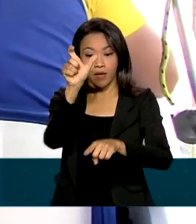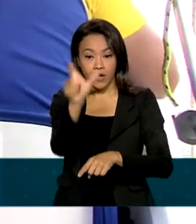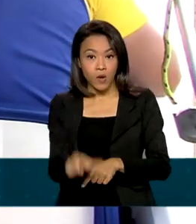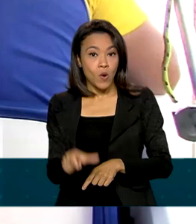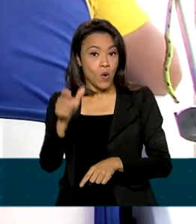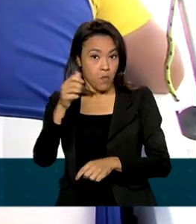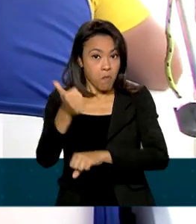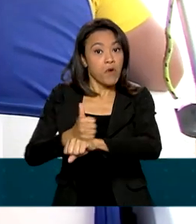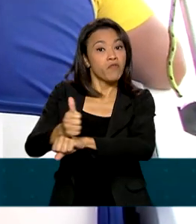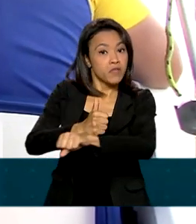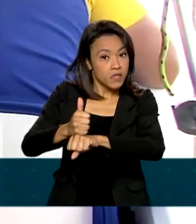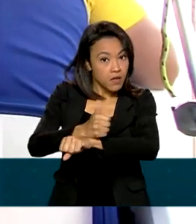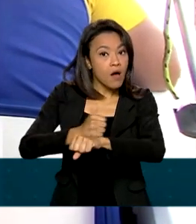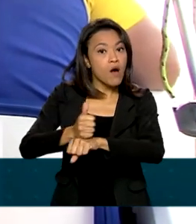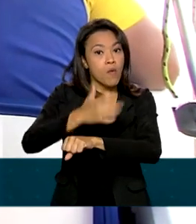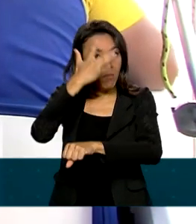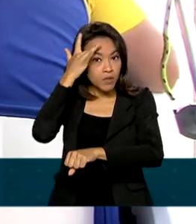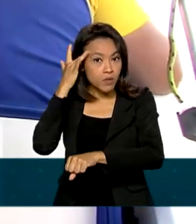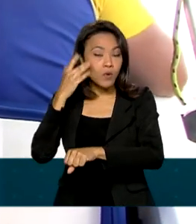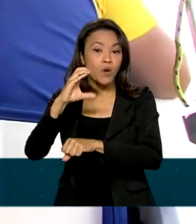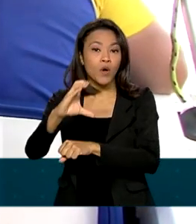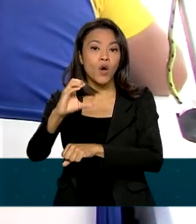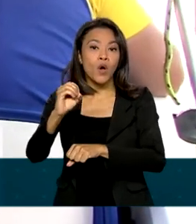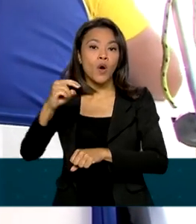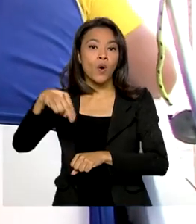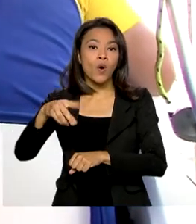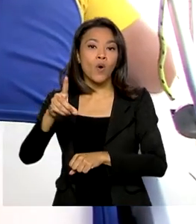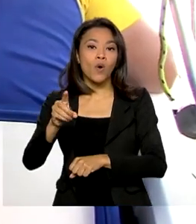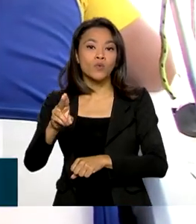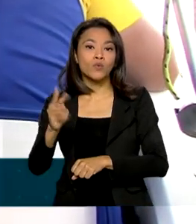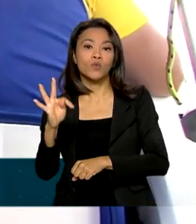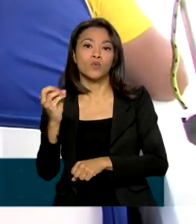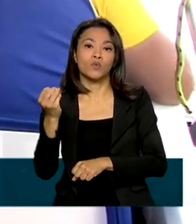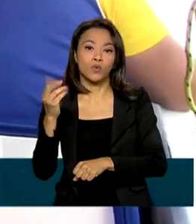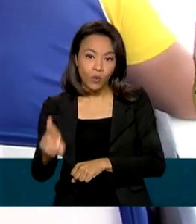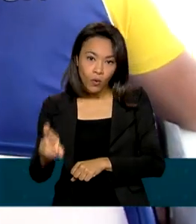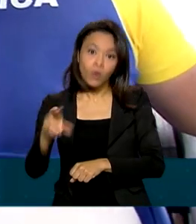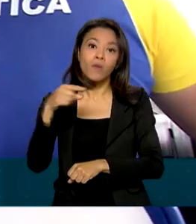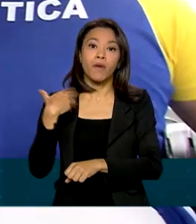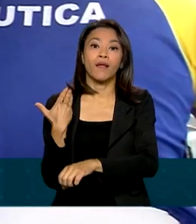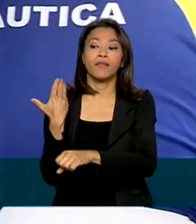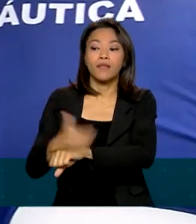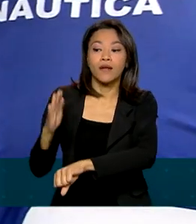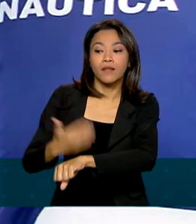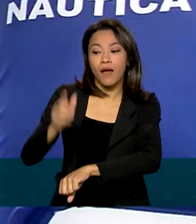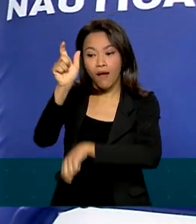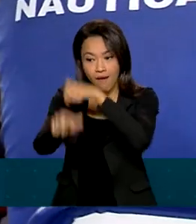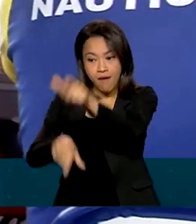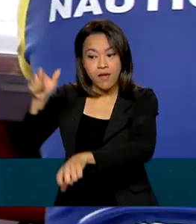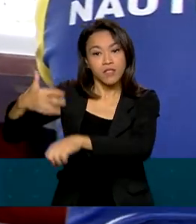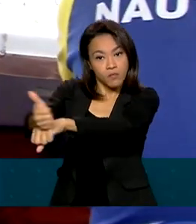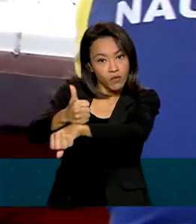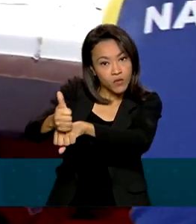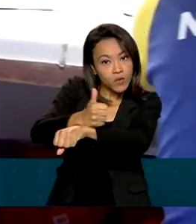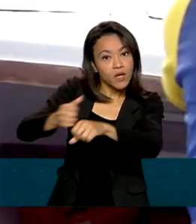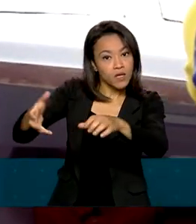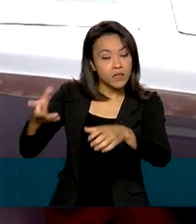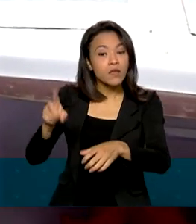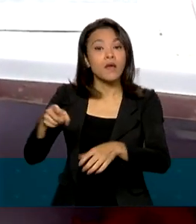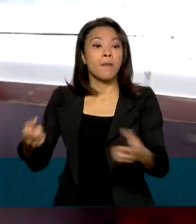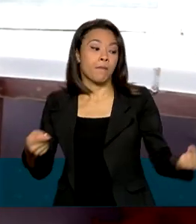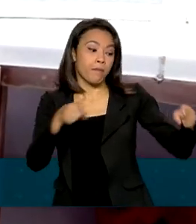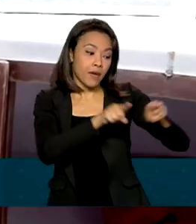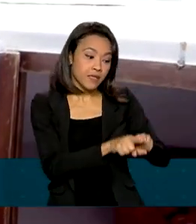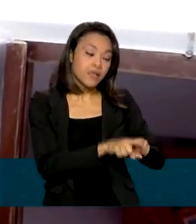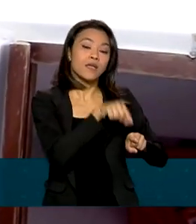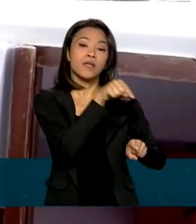como profissão reconhecida pelo Ministério do Trabalho e pretende oferecer cursos de capacitação para esses profissionais em parceria com a